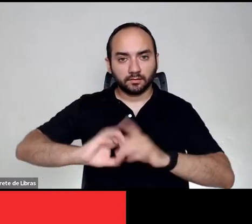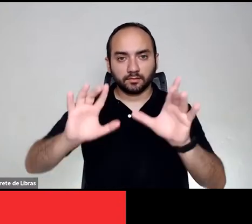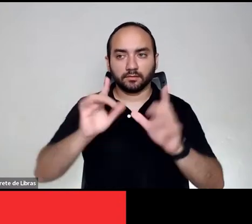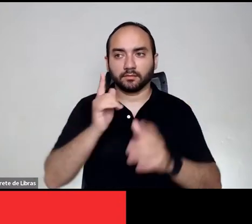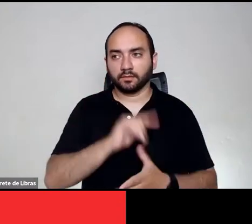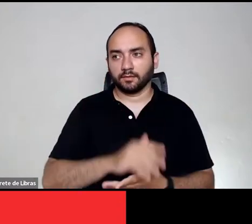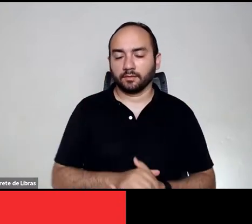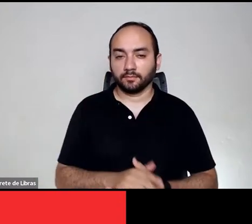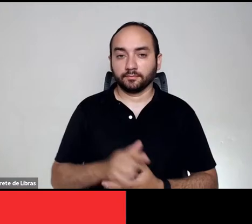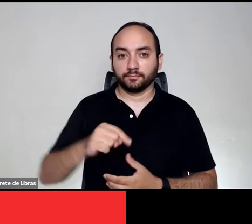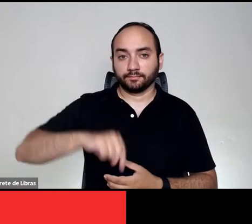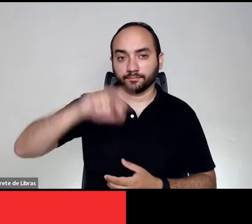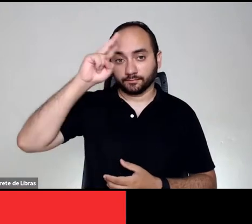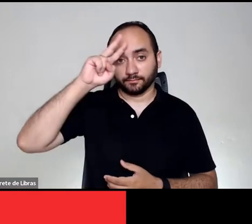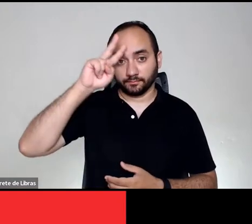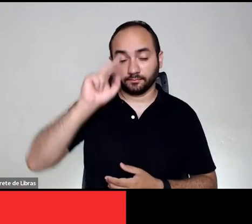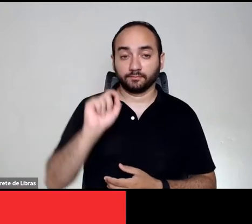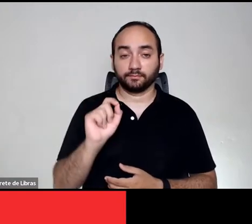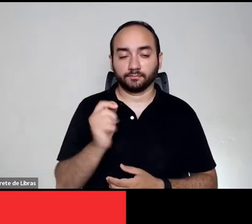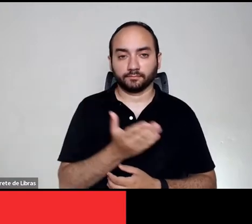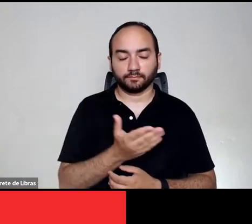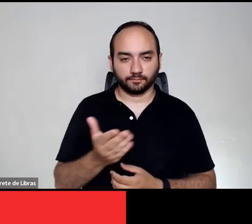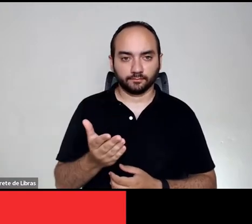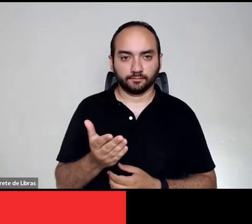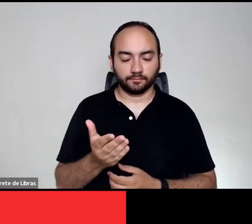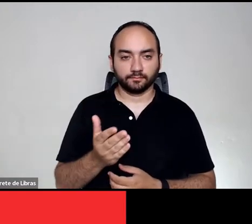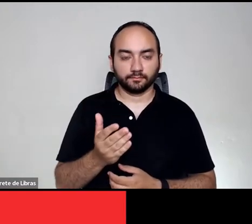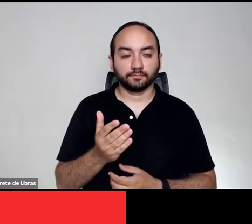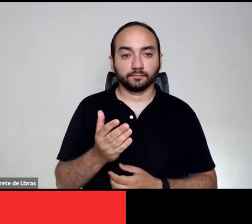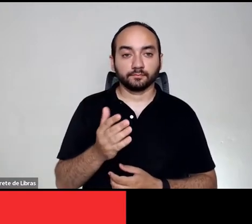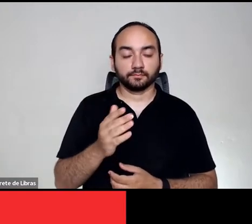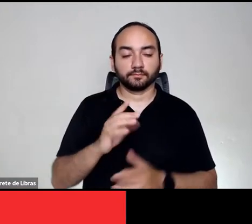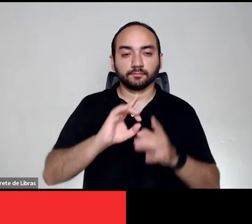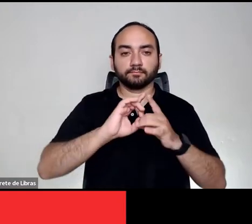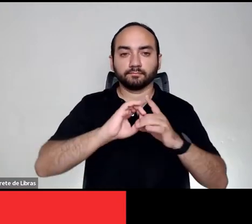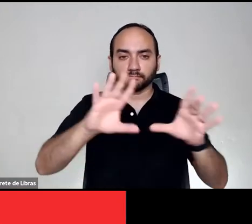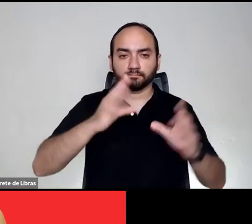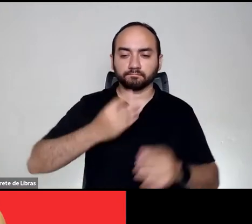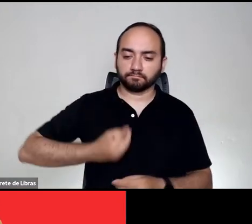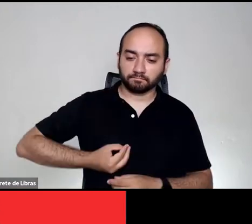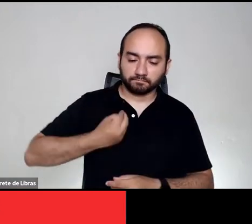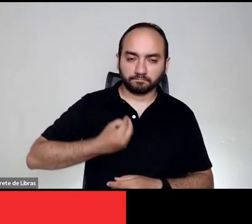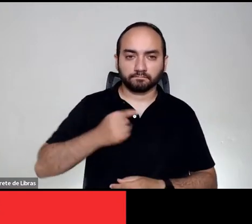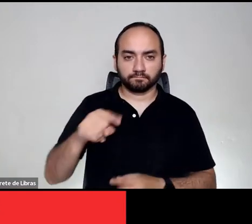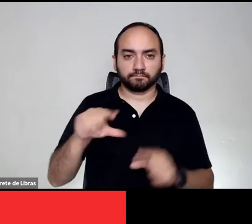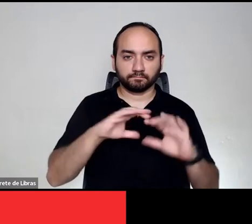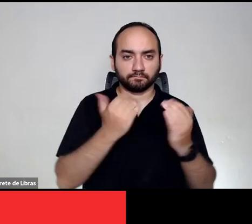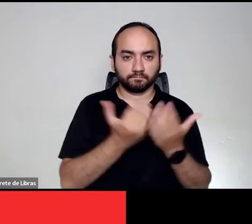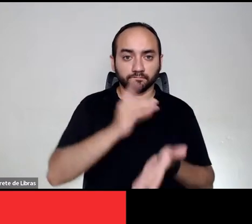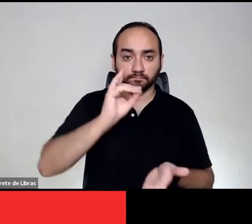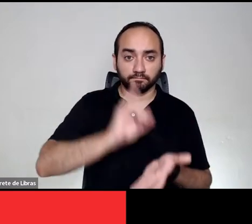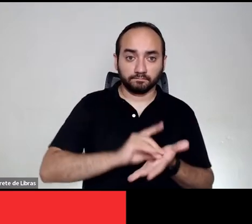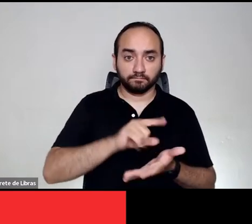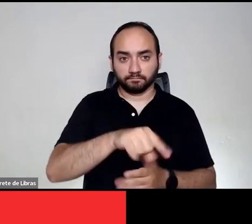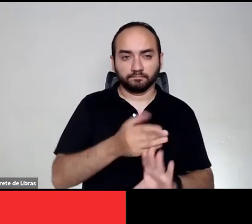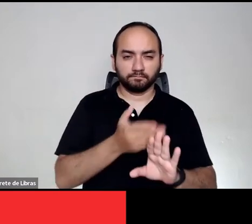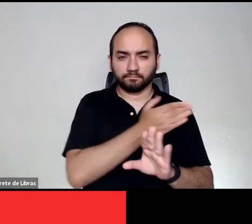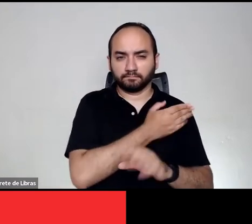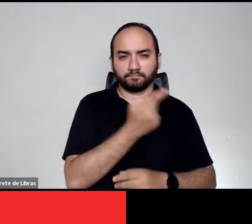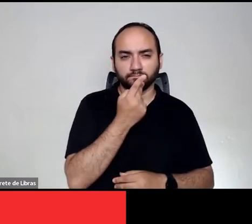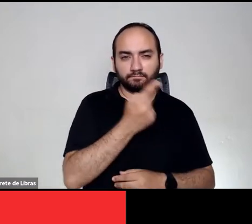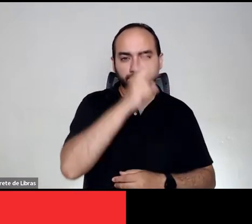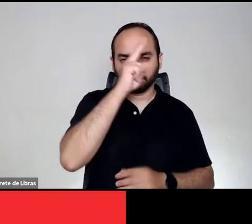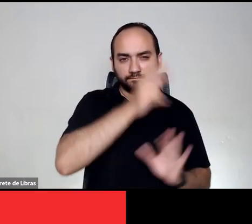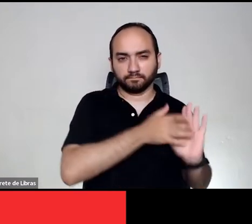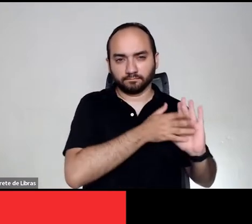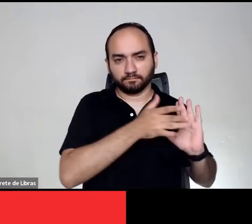Aqui lembramos que liberdade, erlebenes, presença, comunidades reais, tudo o que eu falei no começo até